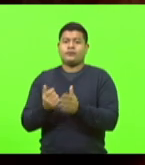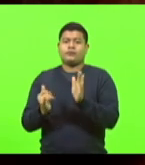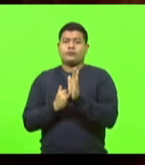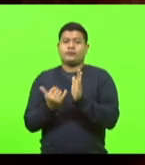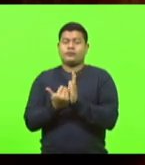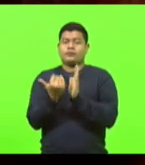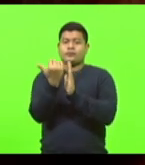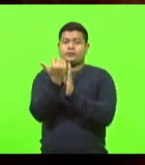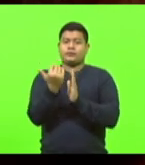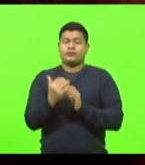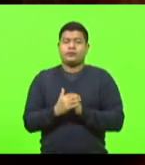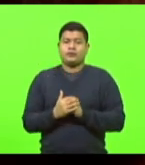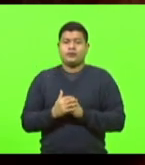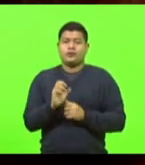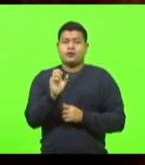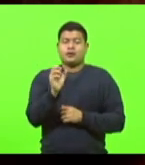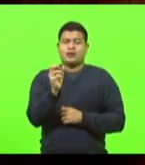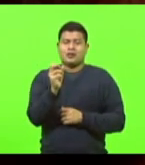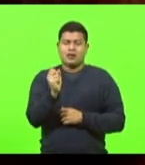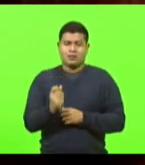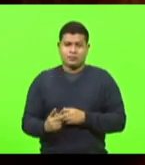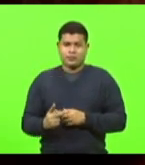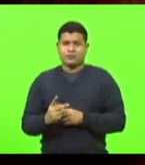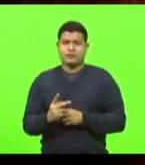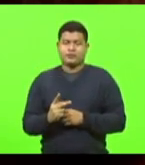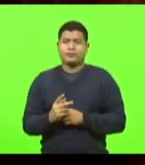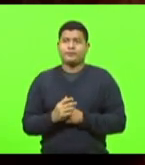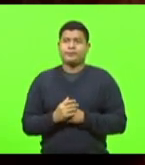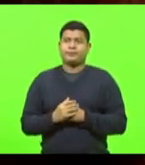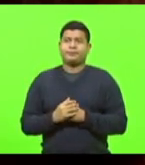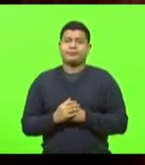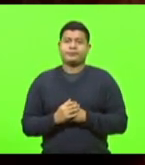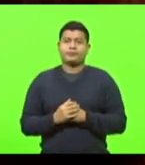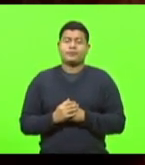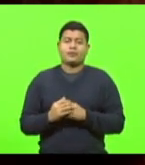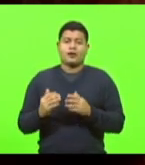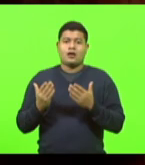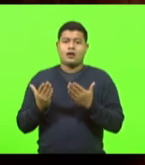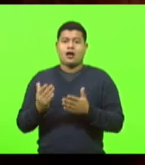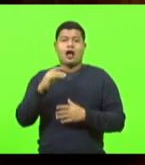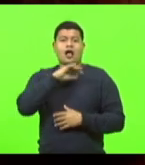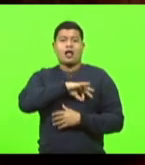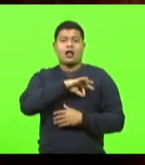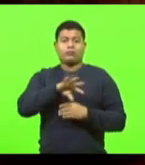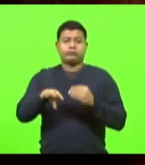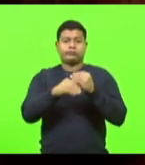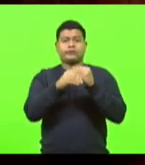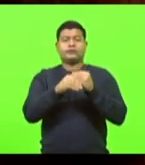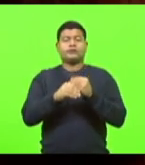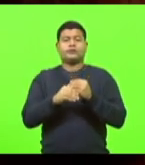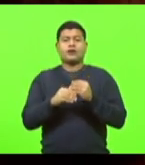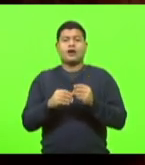aposentadoria. Esse abono será calculado